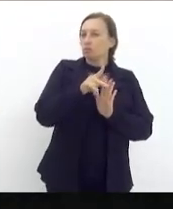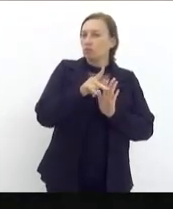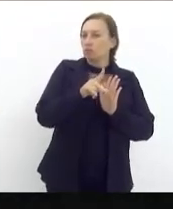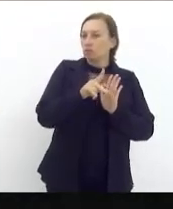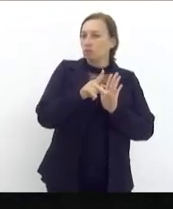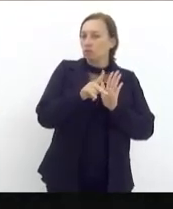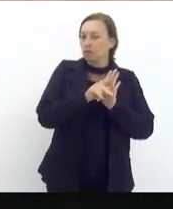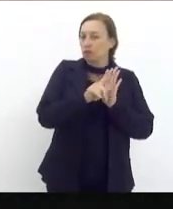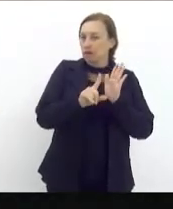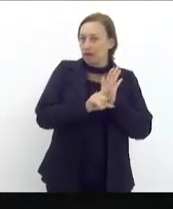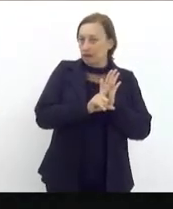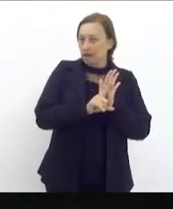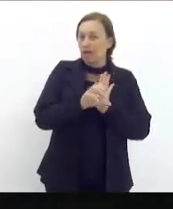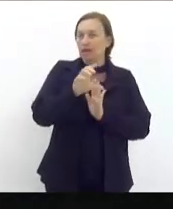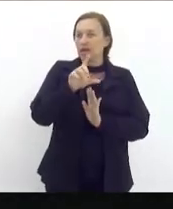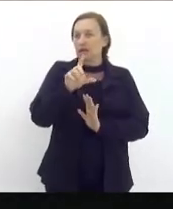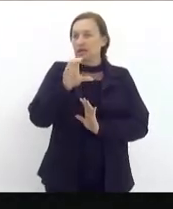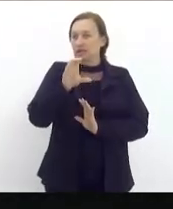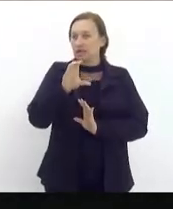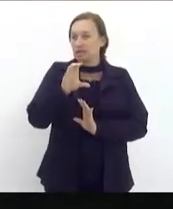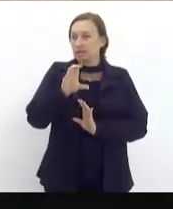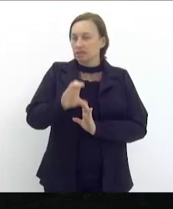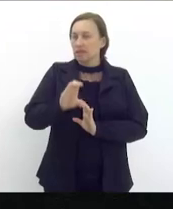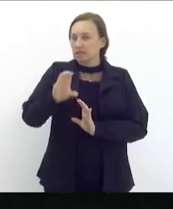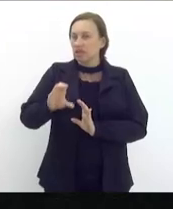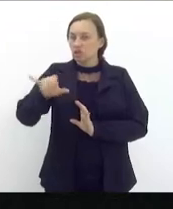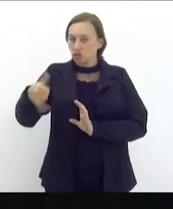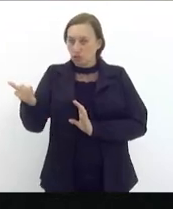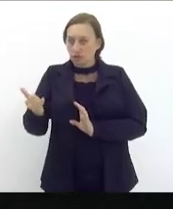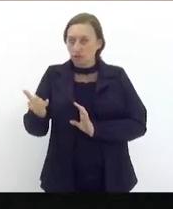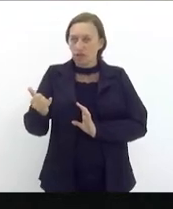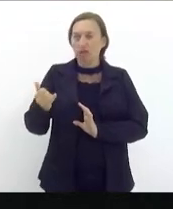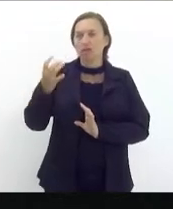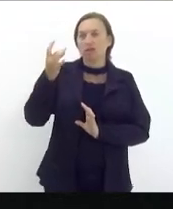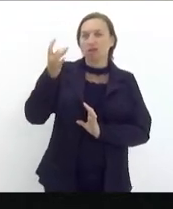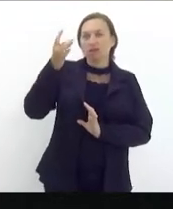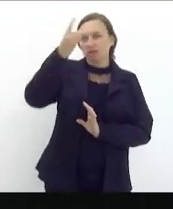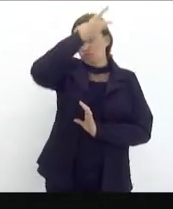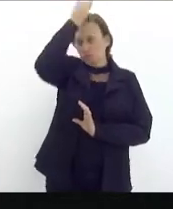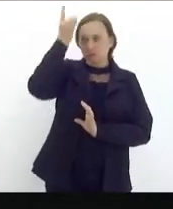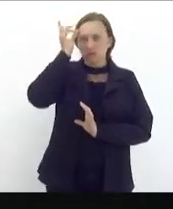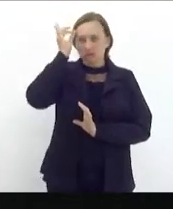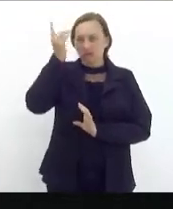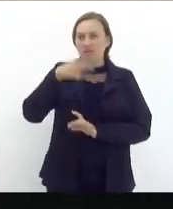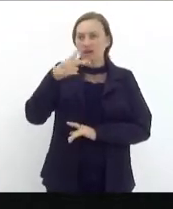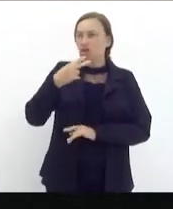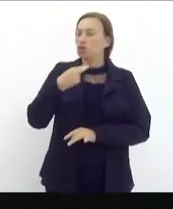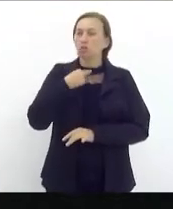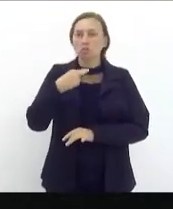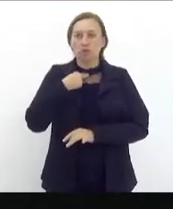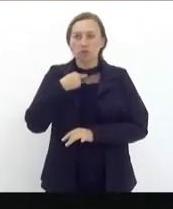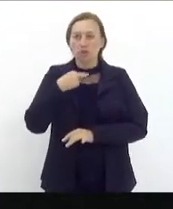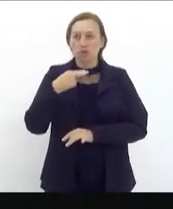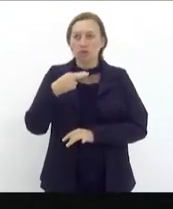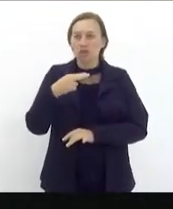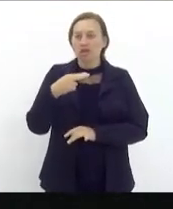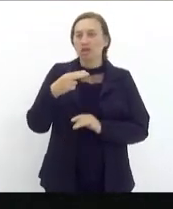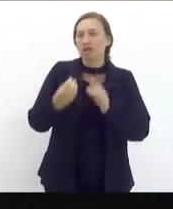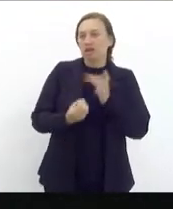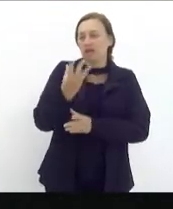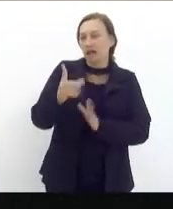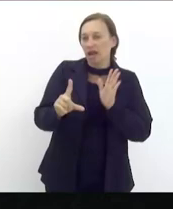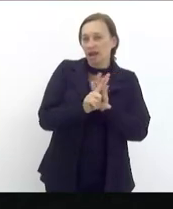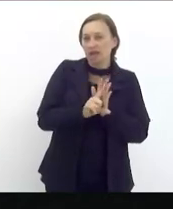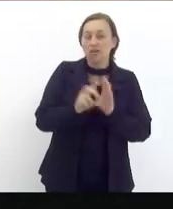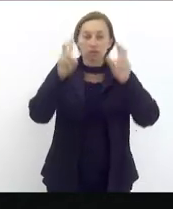CCJ do Espírito Santo pela inconstitucionalidade dessa matéria, dizendo que nós não podemos legislar sobre a questão elétrica. Aliás,